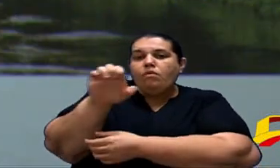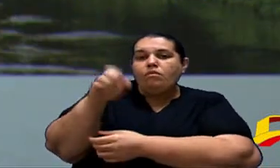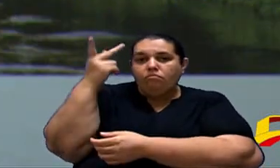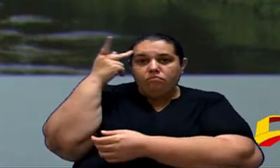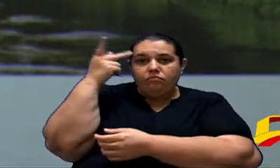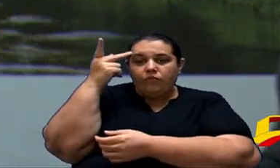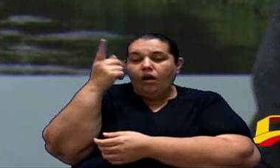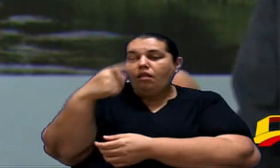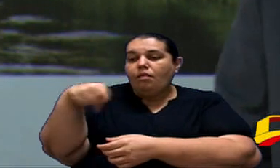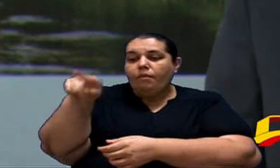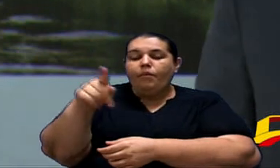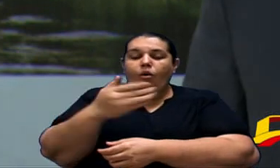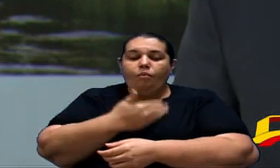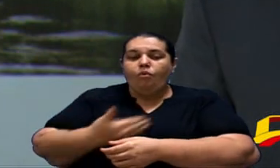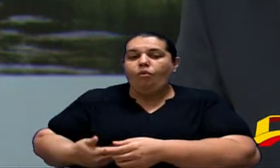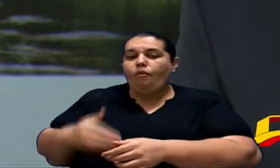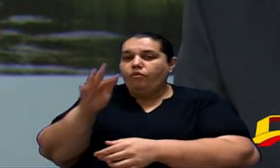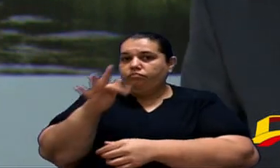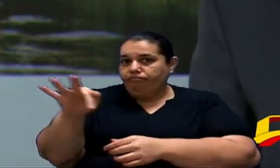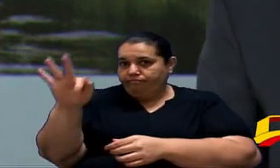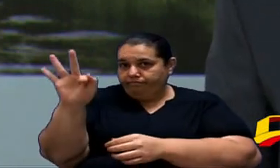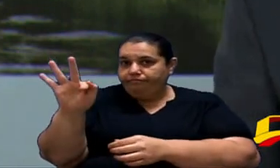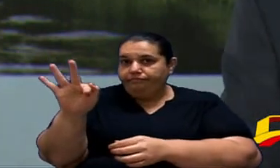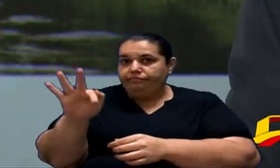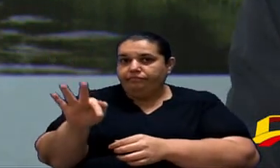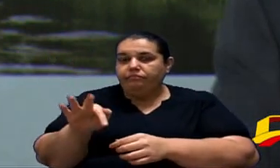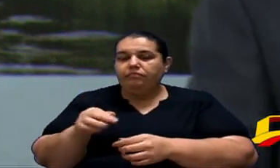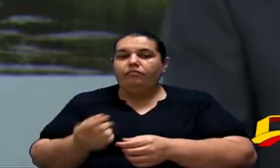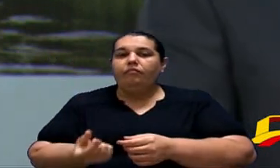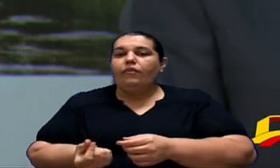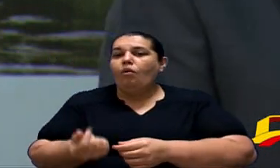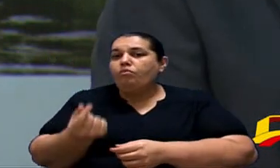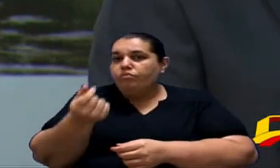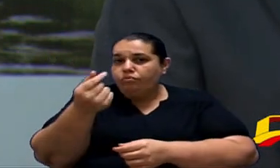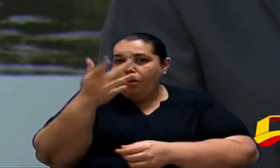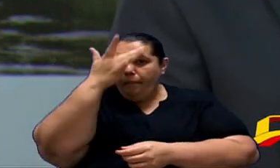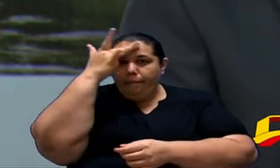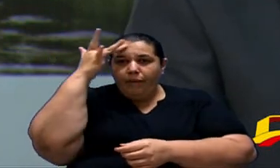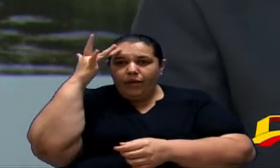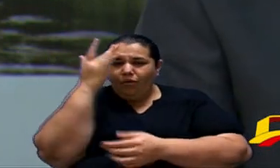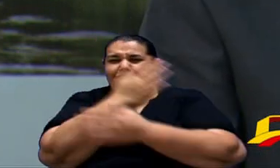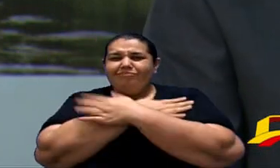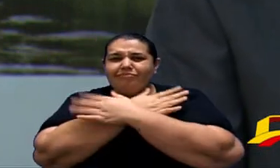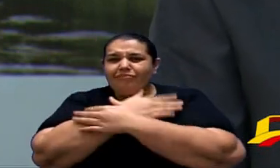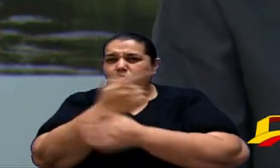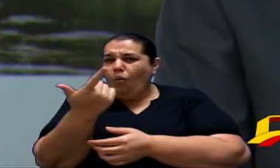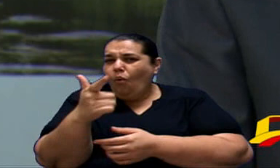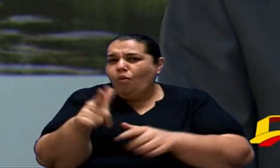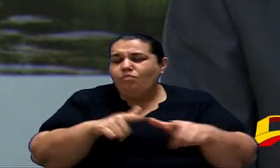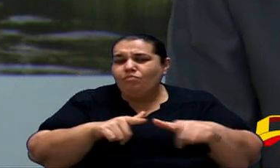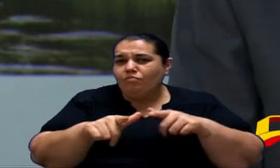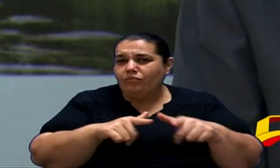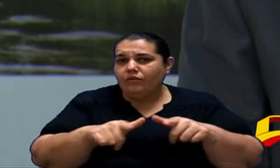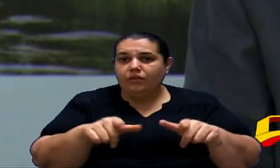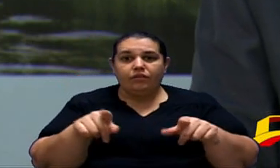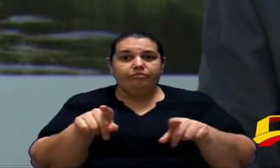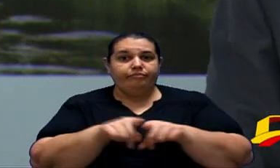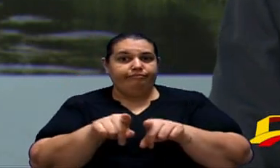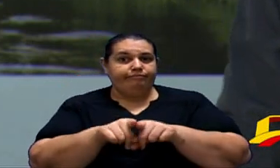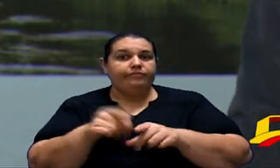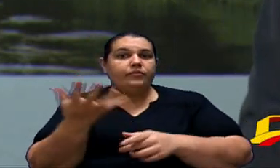Então Nós Teríamos Aí Uma Quantidade Grande De Pessoa Desempregada Eu Quero Aqui